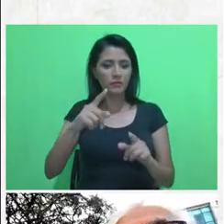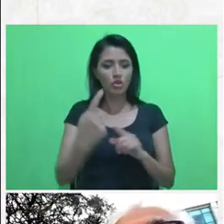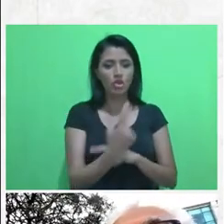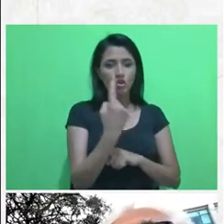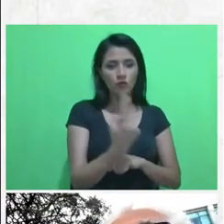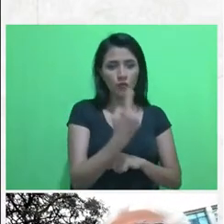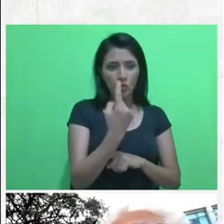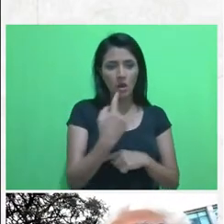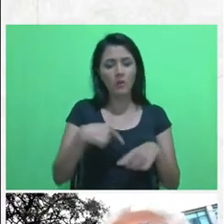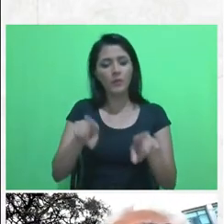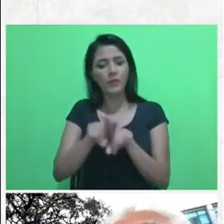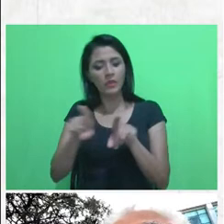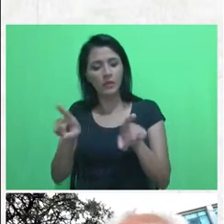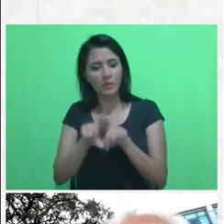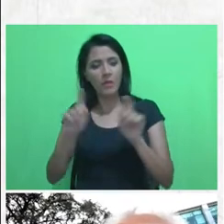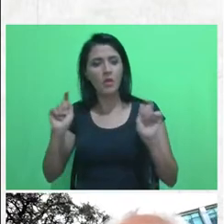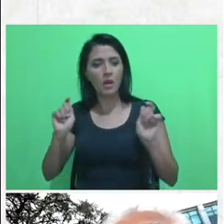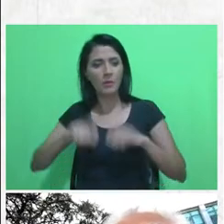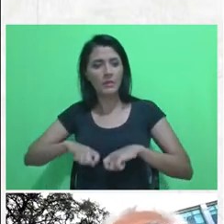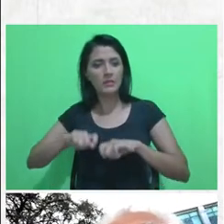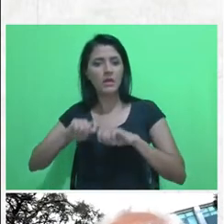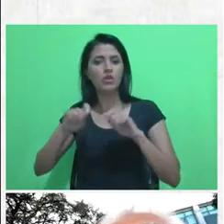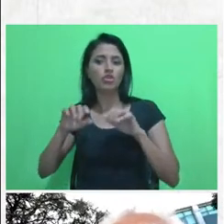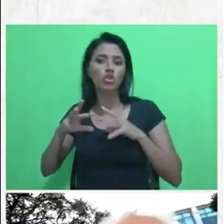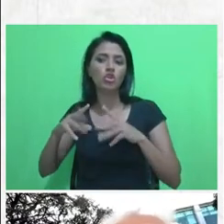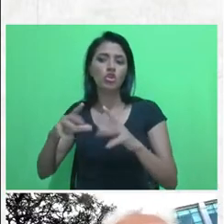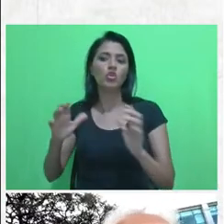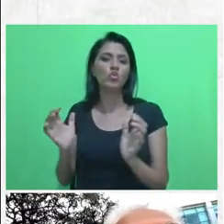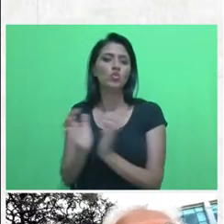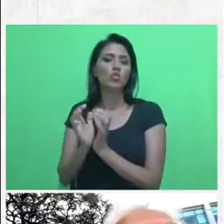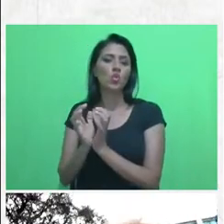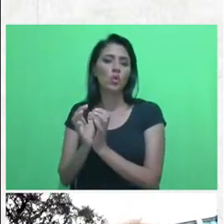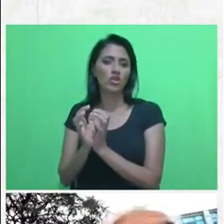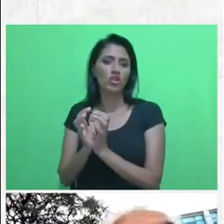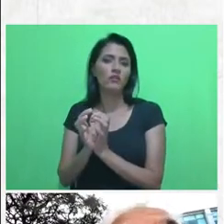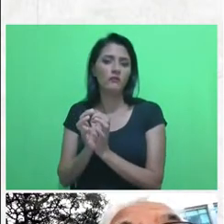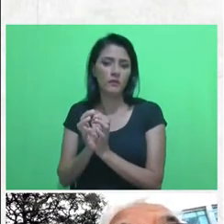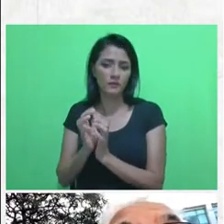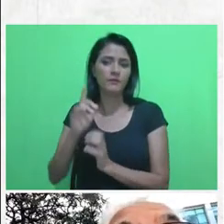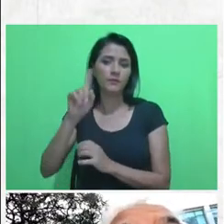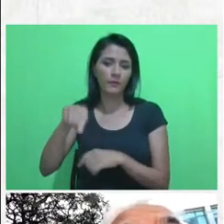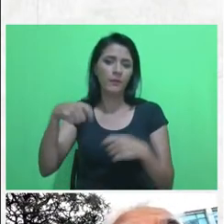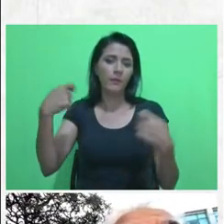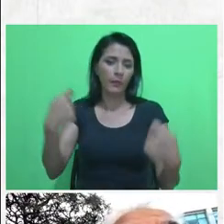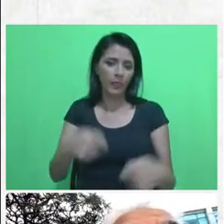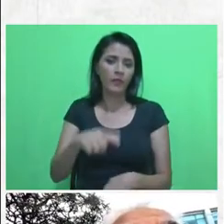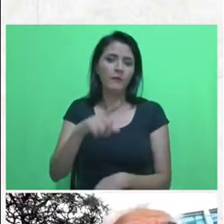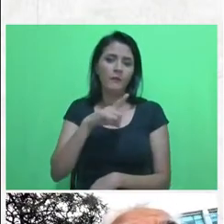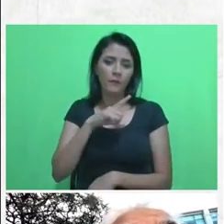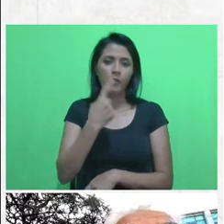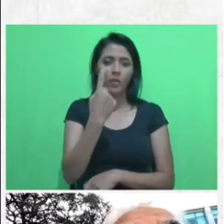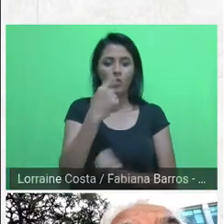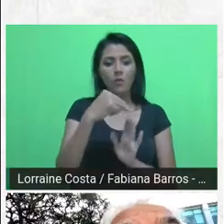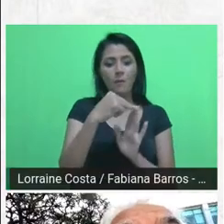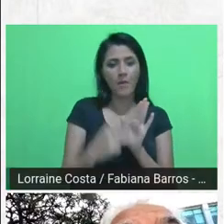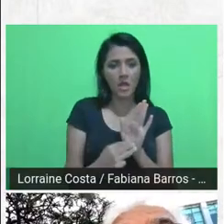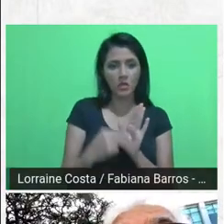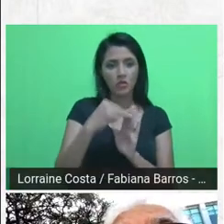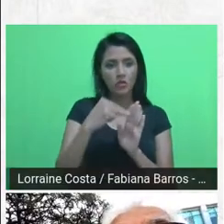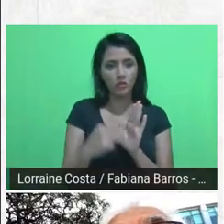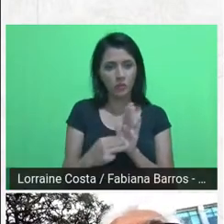uma capacidade coletiva. E essa capacidade coletiva precisa de um método científico